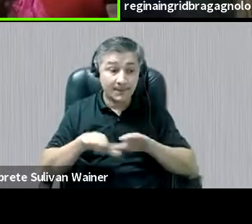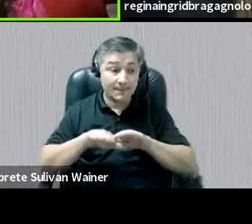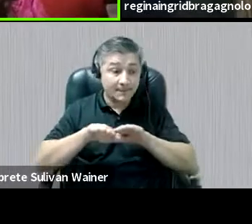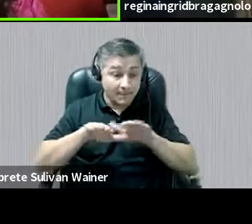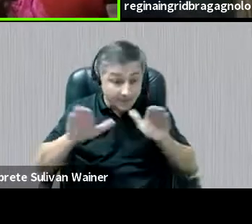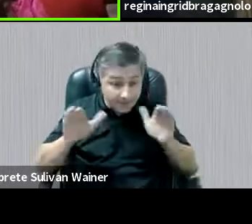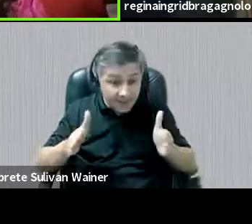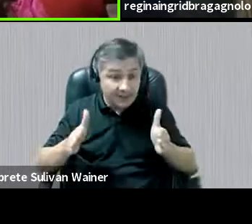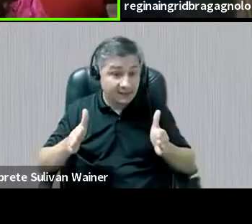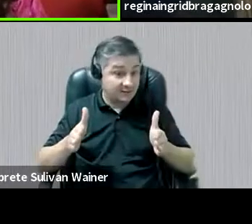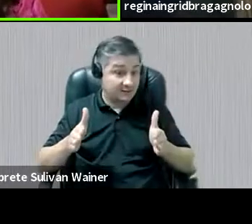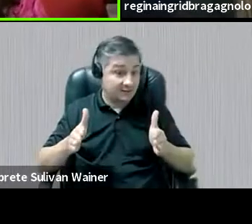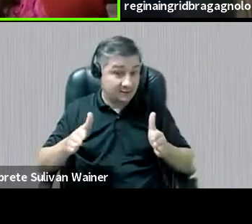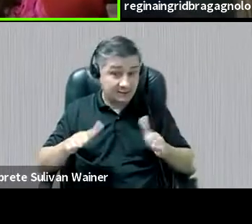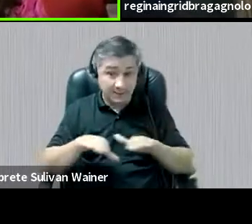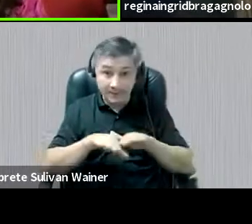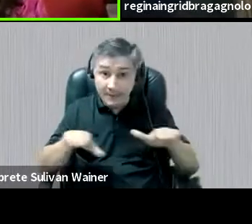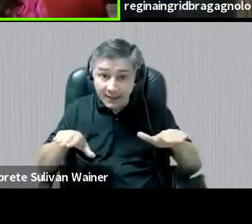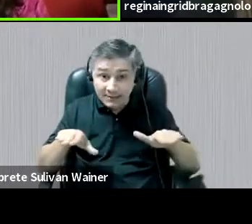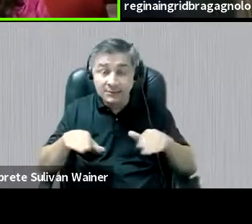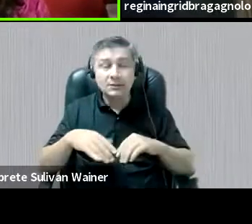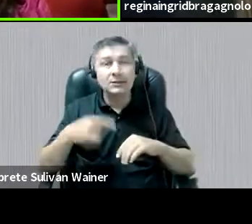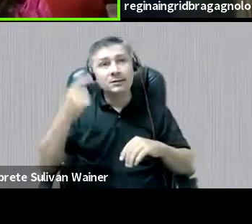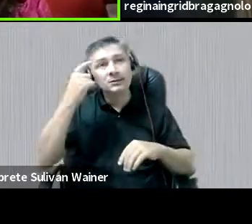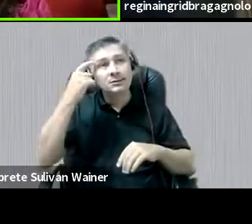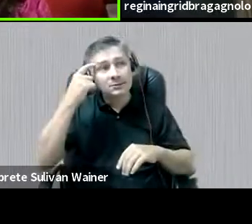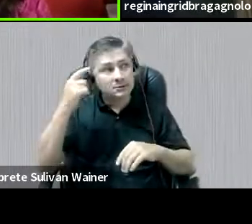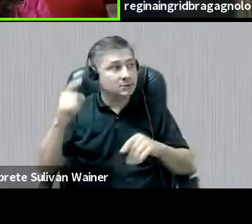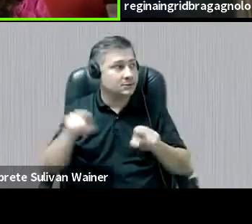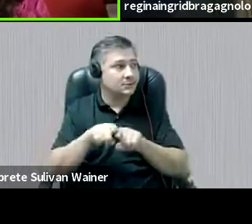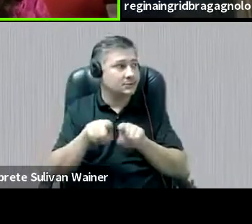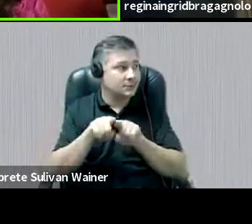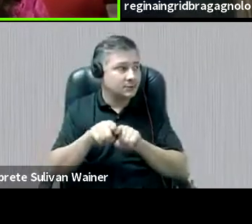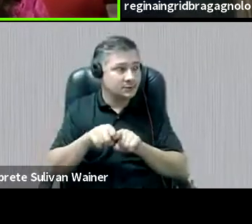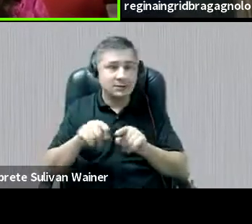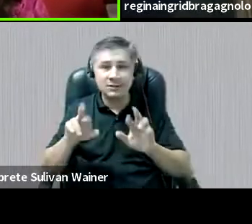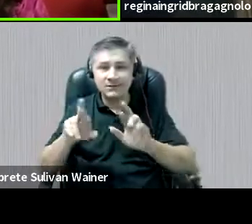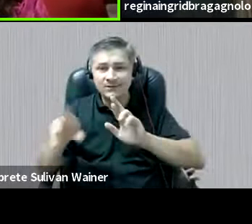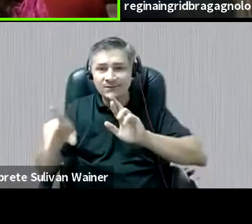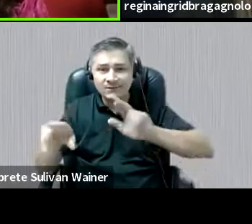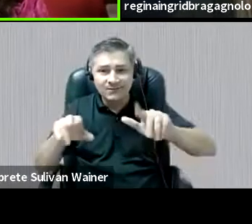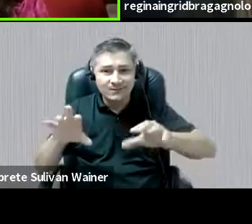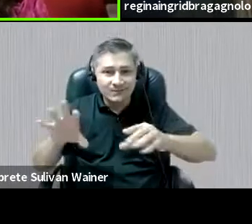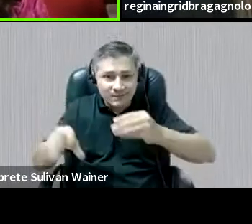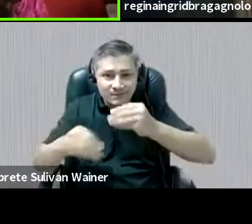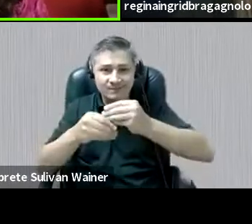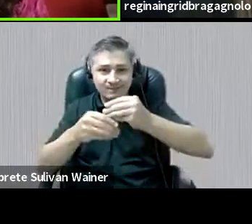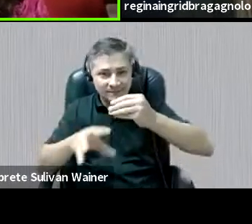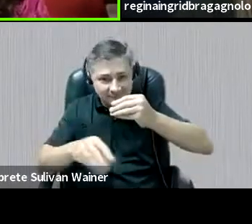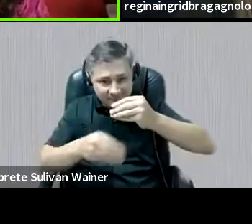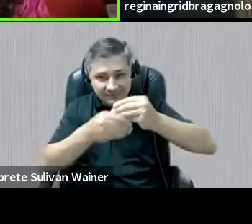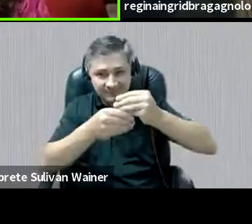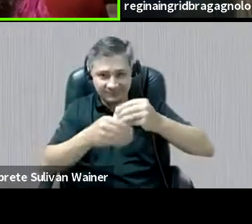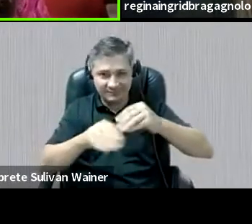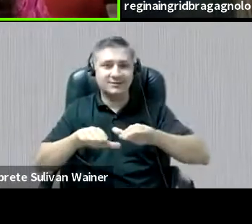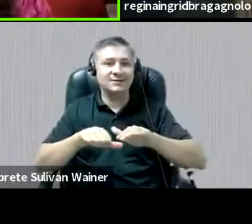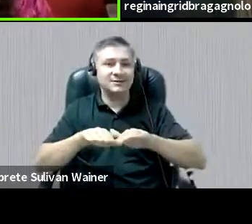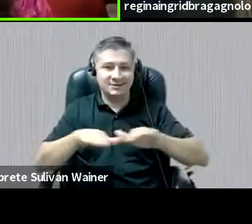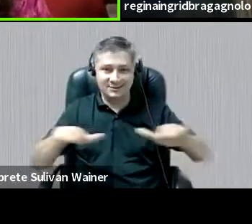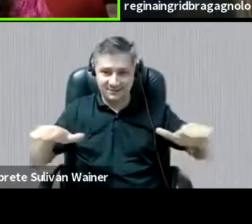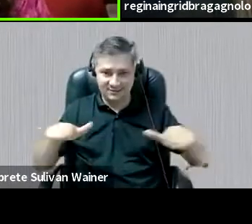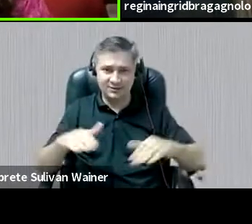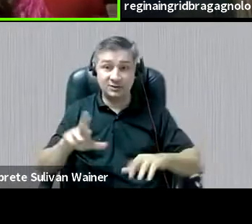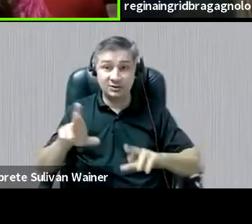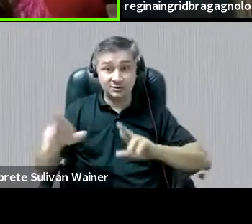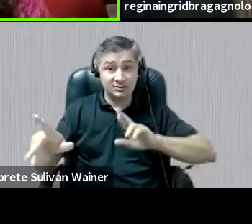justamente essa coisa de a gente poder incluir as diferenças na mesa, as